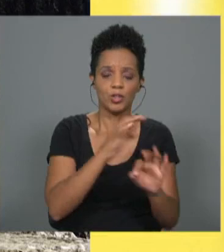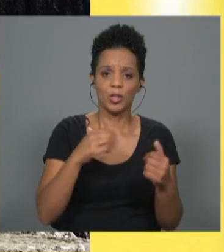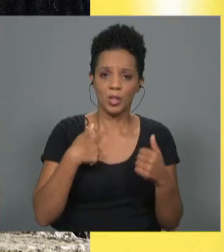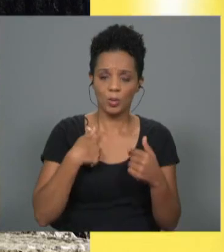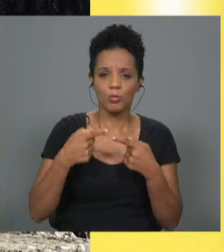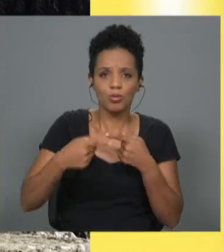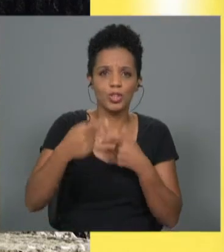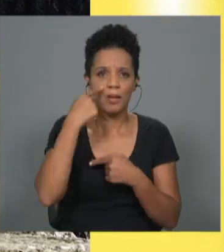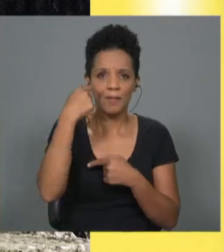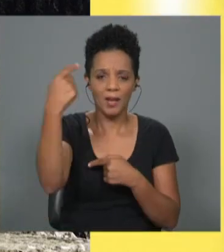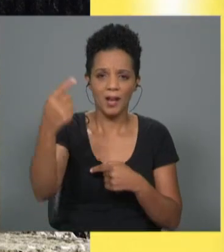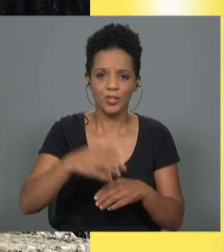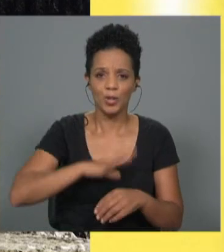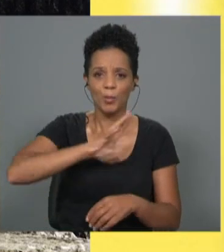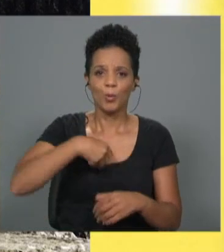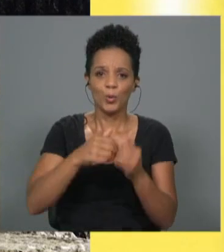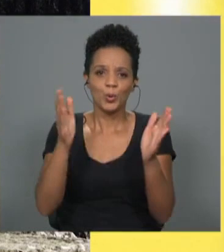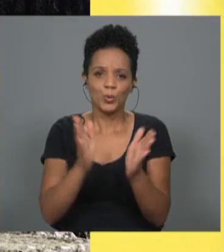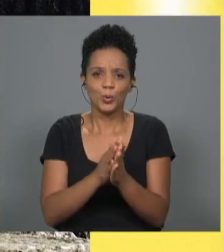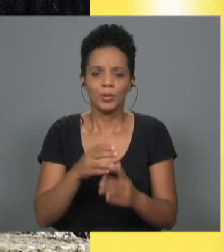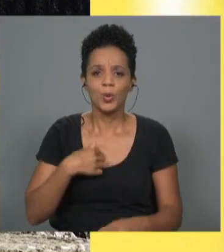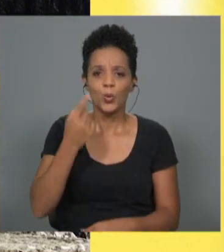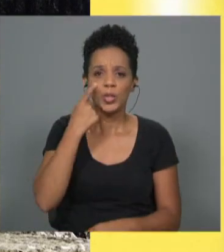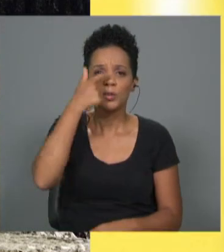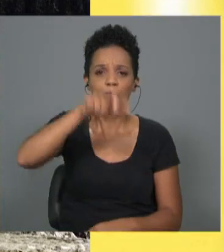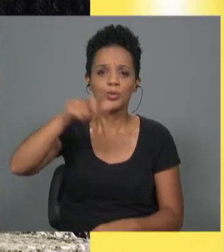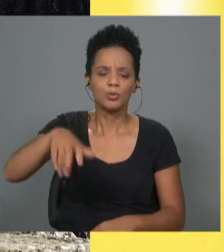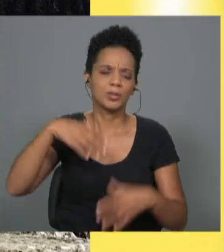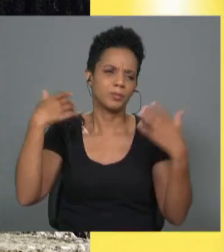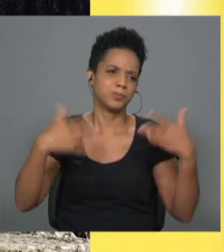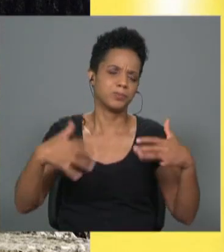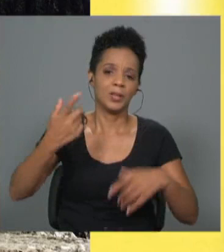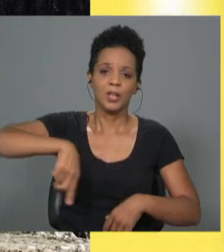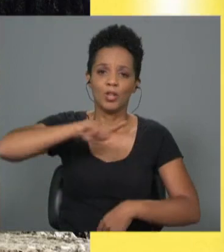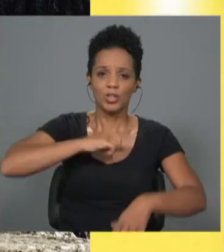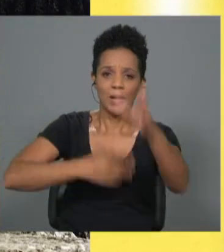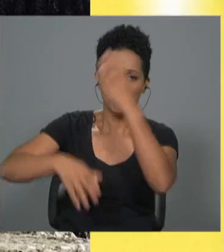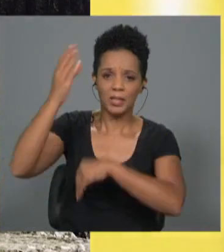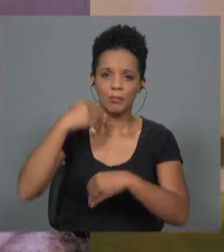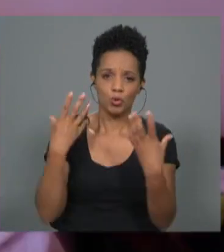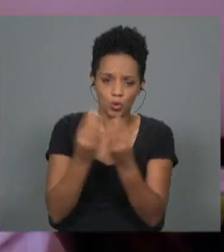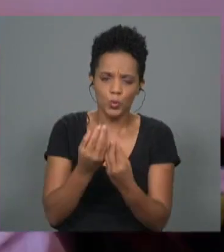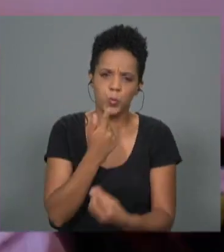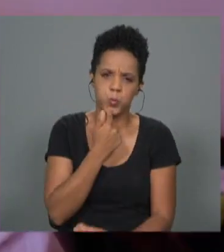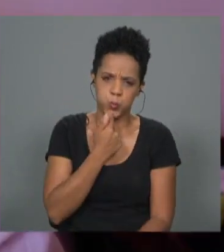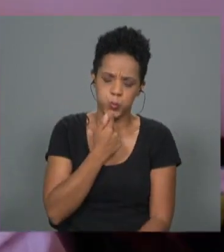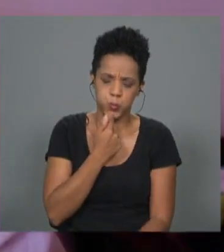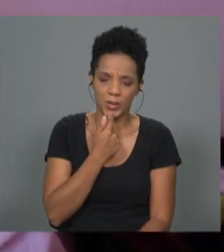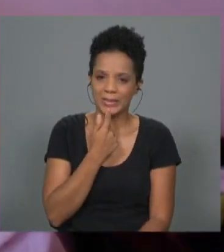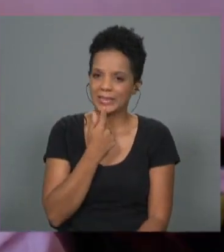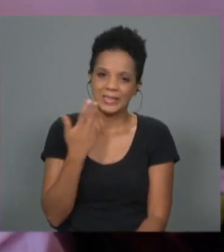eu pelo mundo inteiro conheço pessoas incríveis, temos aprendido imenso uns com os outros e tem sido